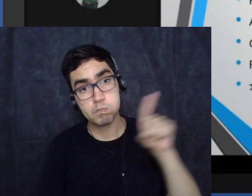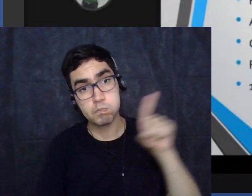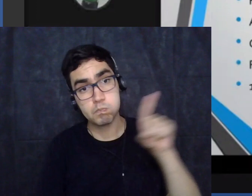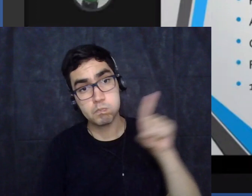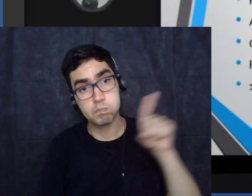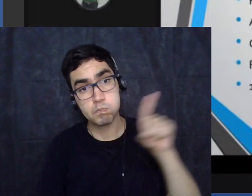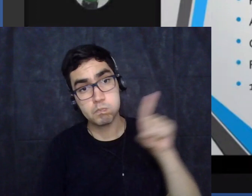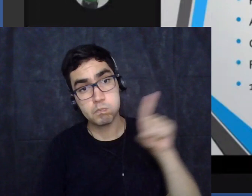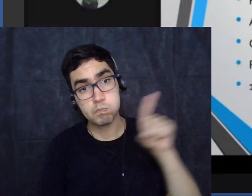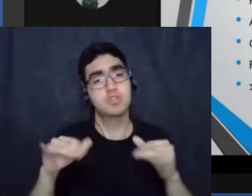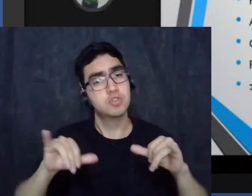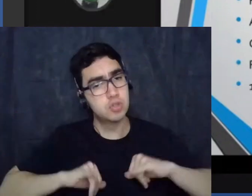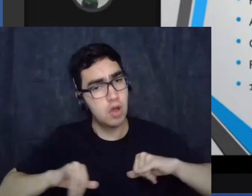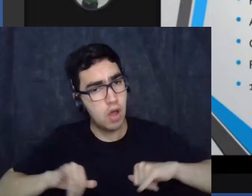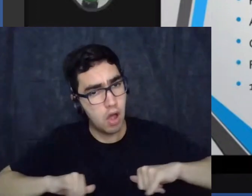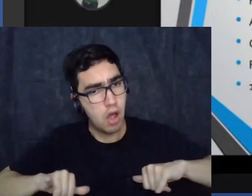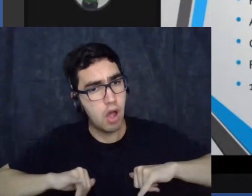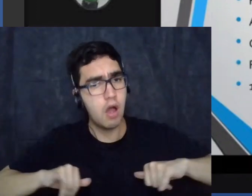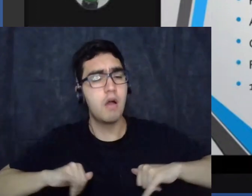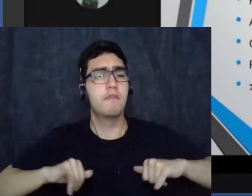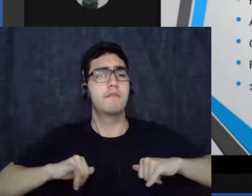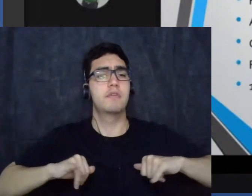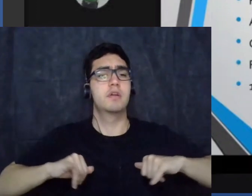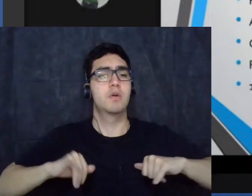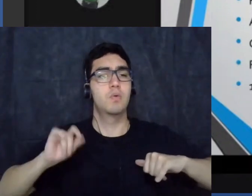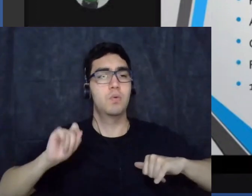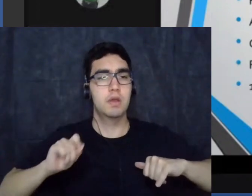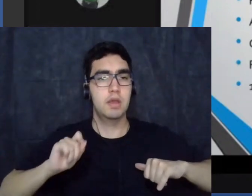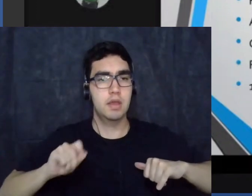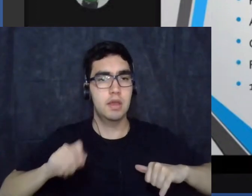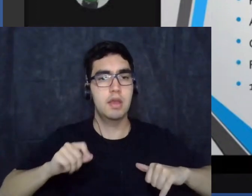sofreram castração química